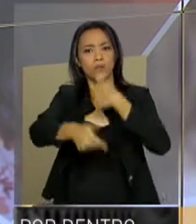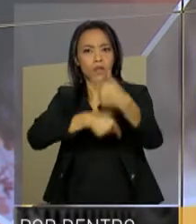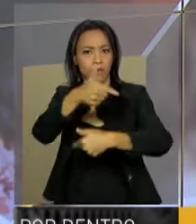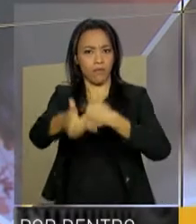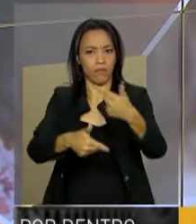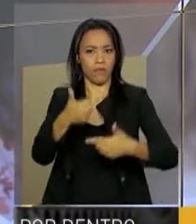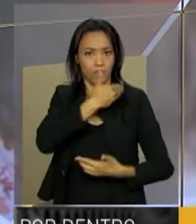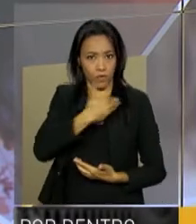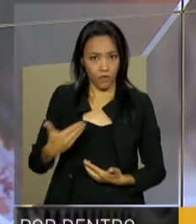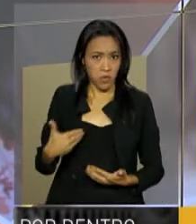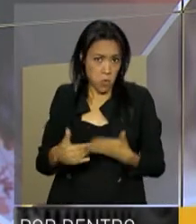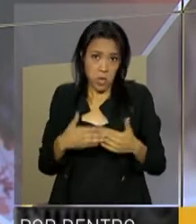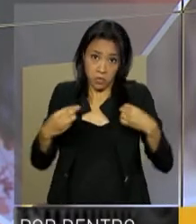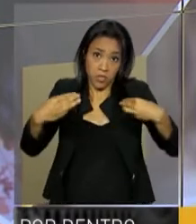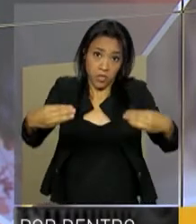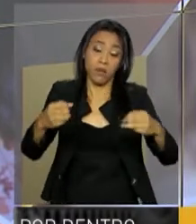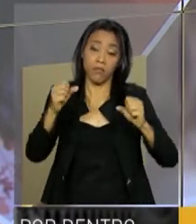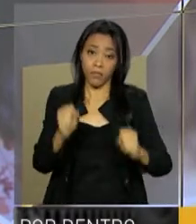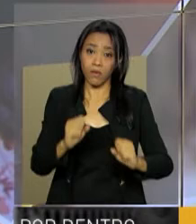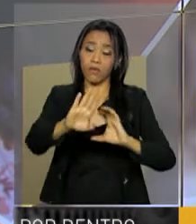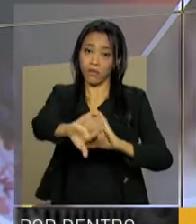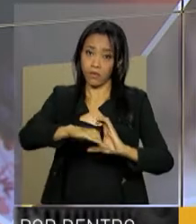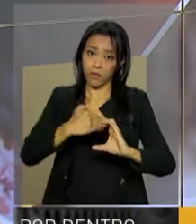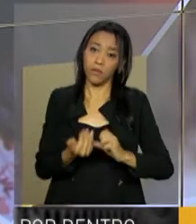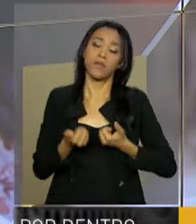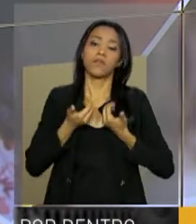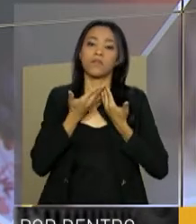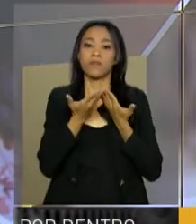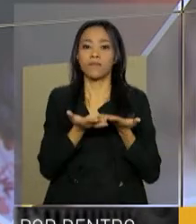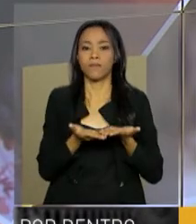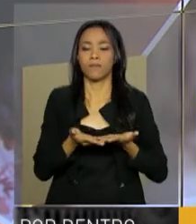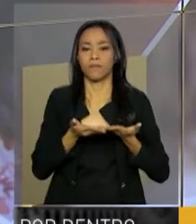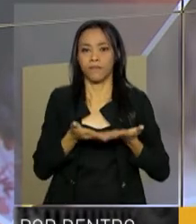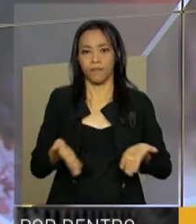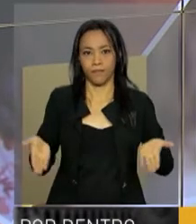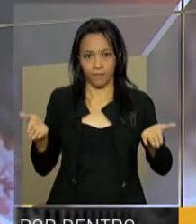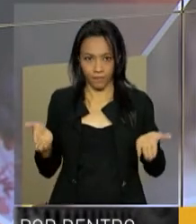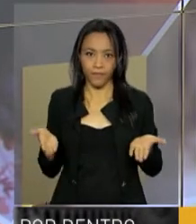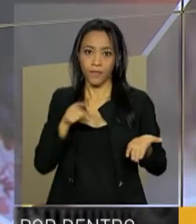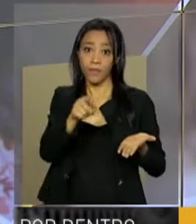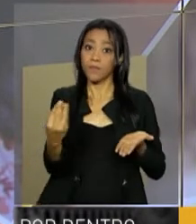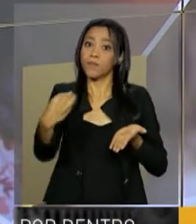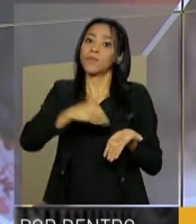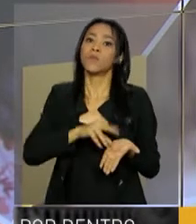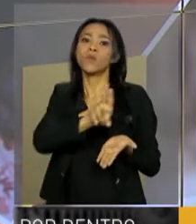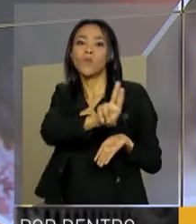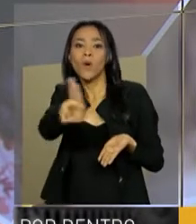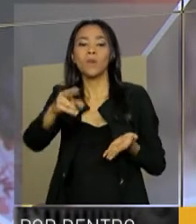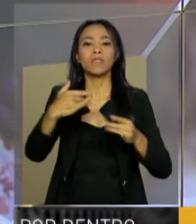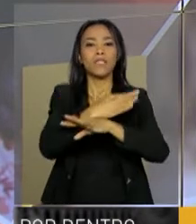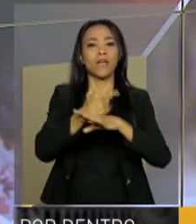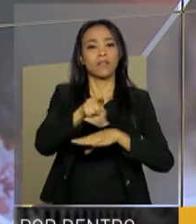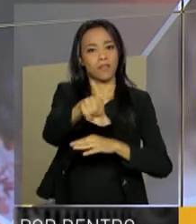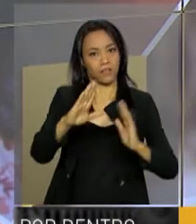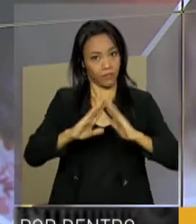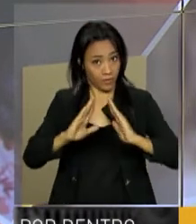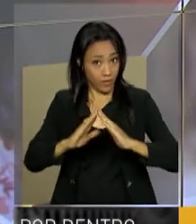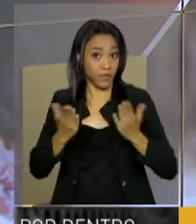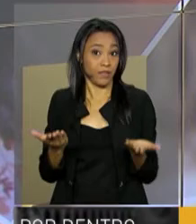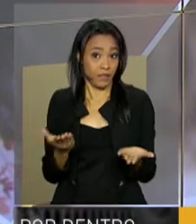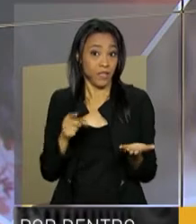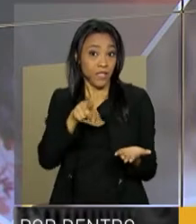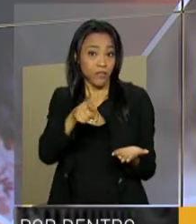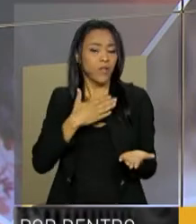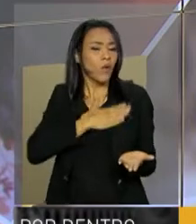ministério, escreva para por dentro do governo, arroba presidencia.gov.br. Informe o seu nome, a cidade onde você